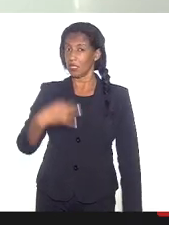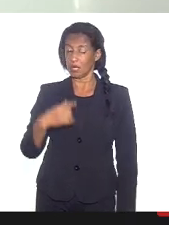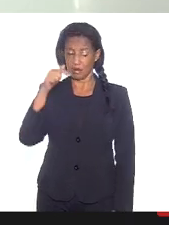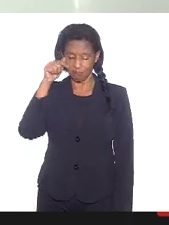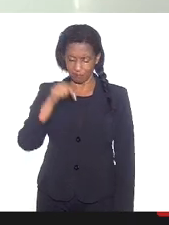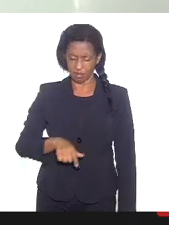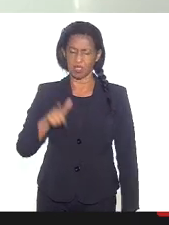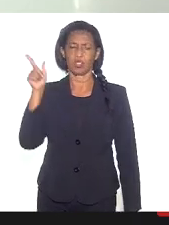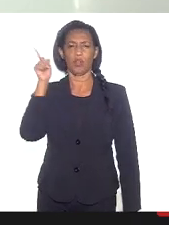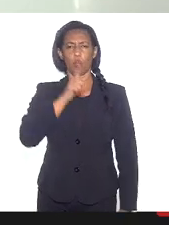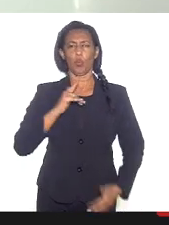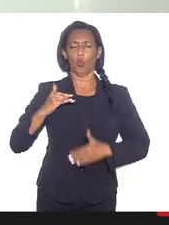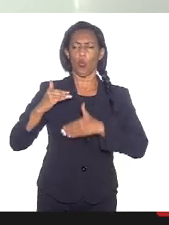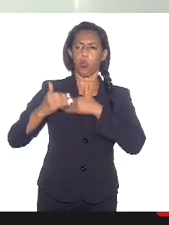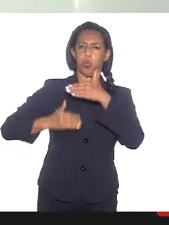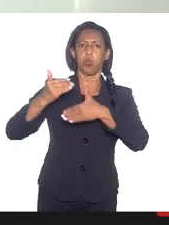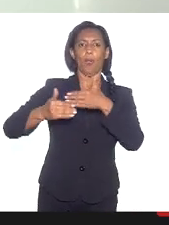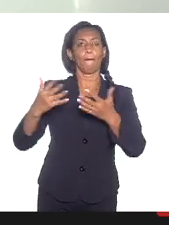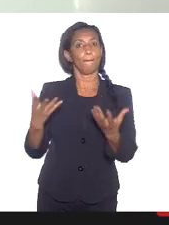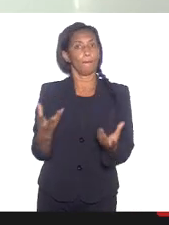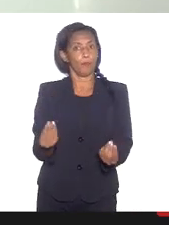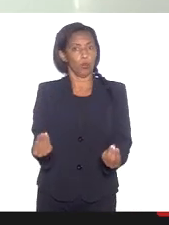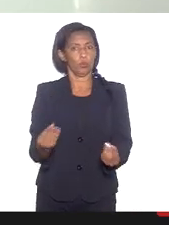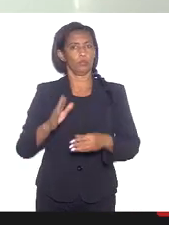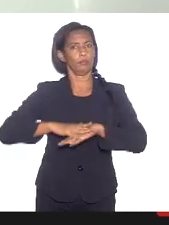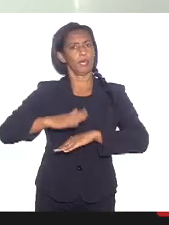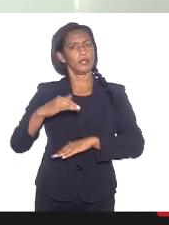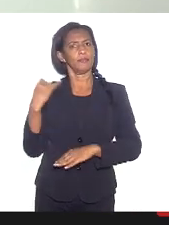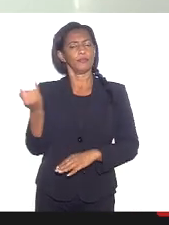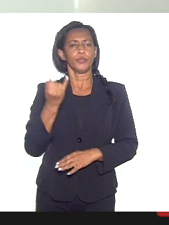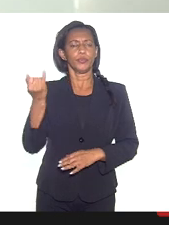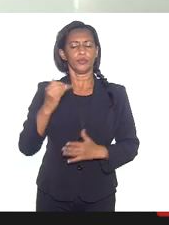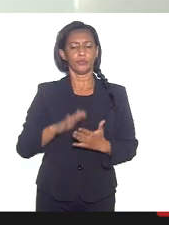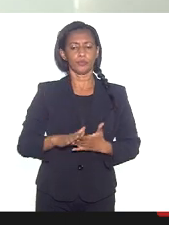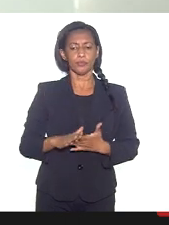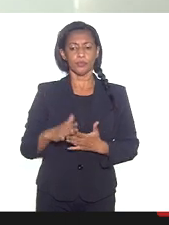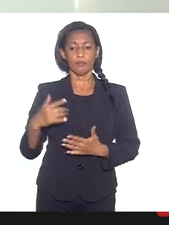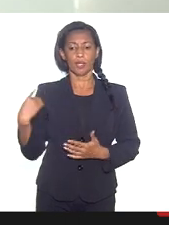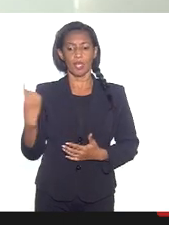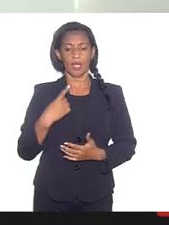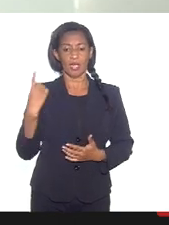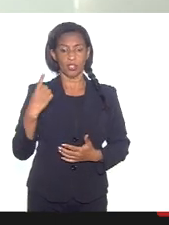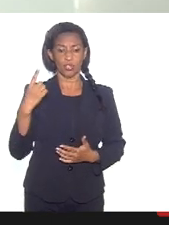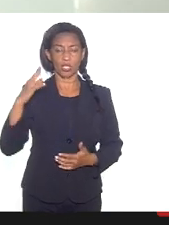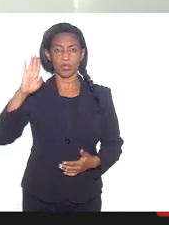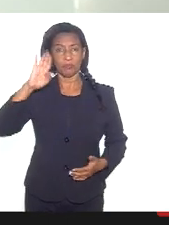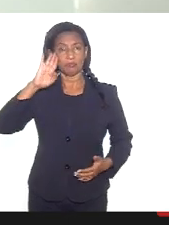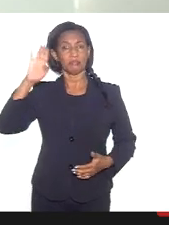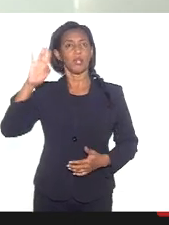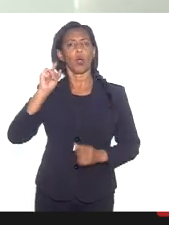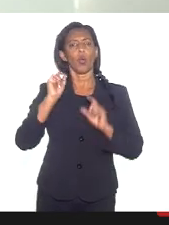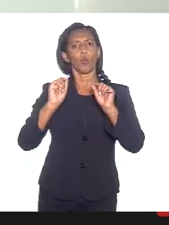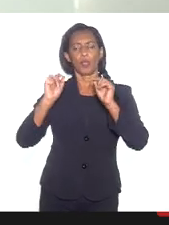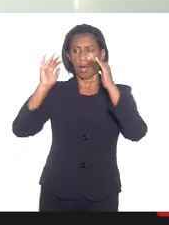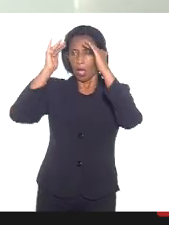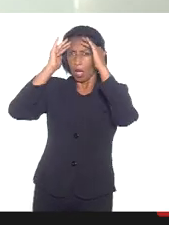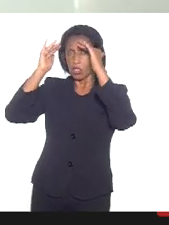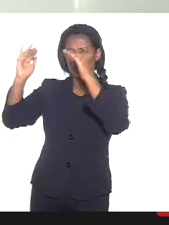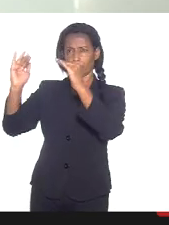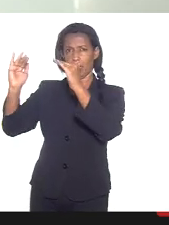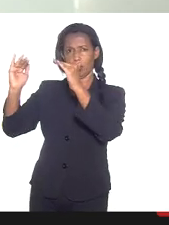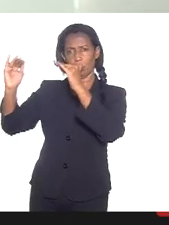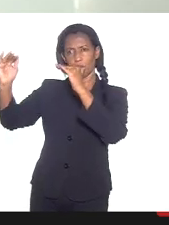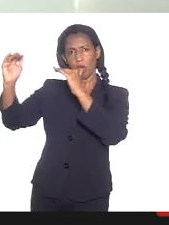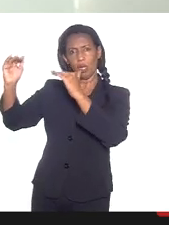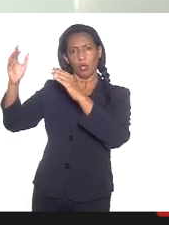conseguirá avançar muito. O mais importante é a gente primar pelo respeito ao outro e